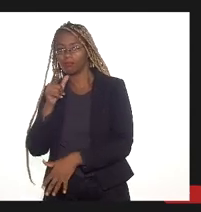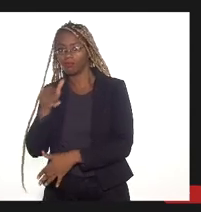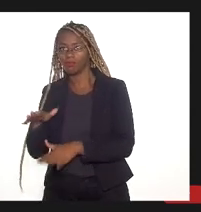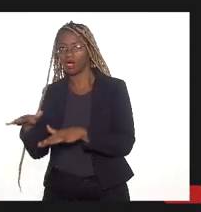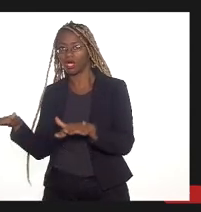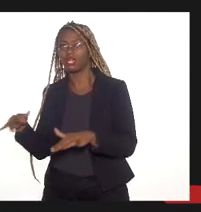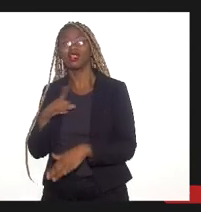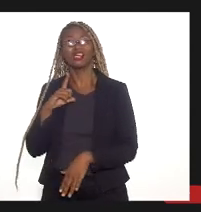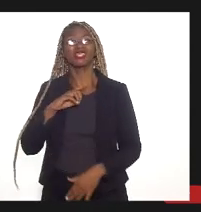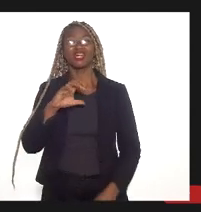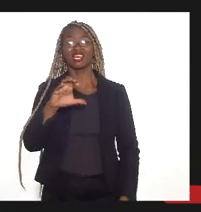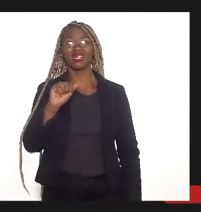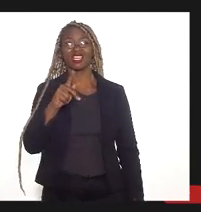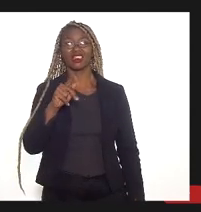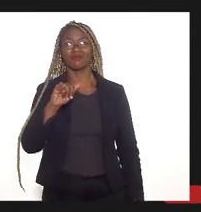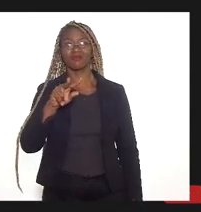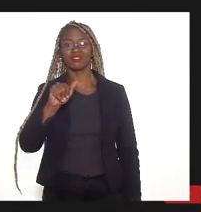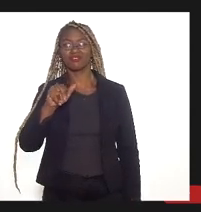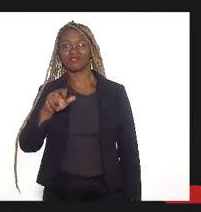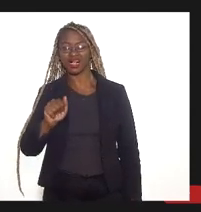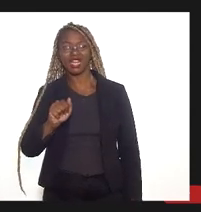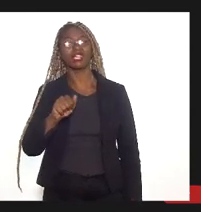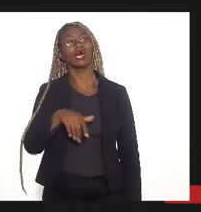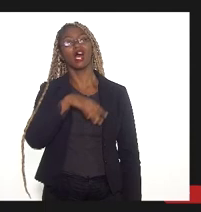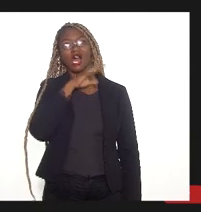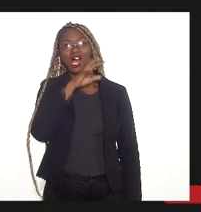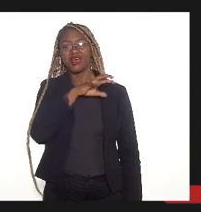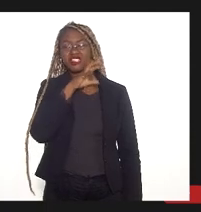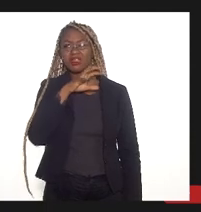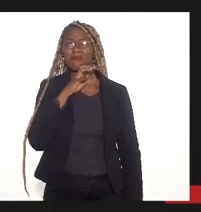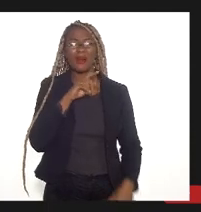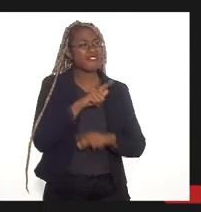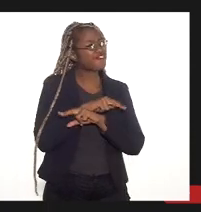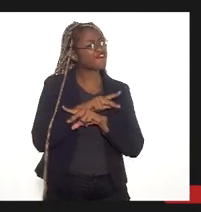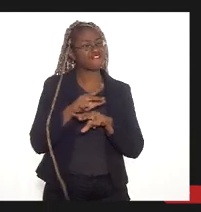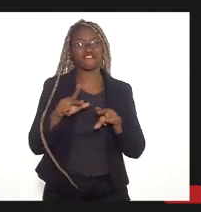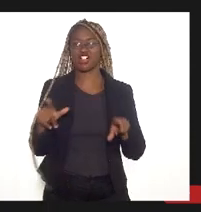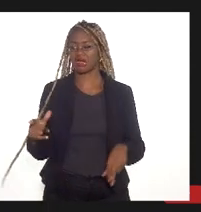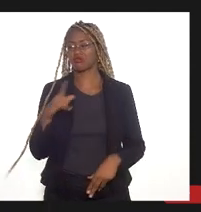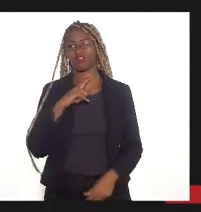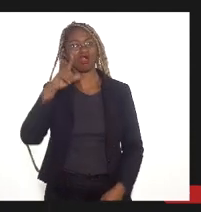capivaras, outros animais também à esquerda, no campo do bomba, nós encontramos